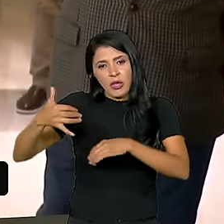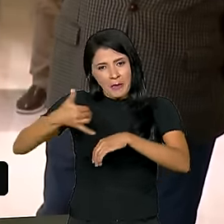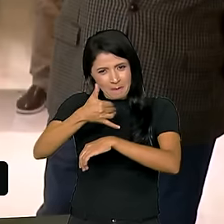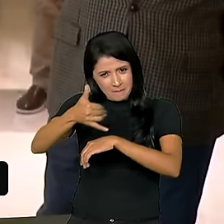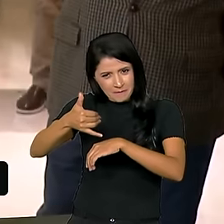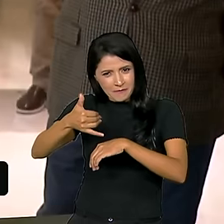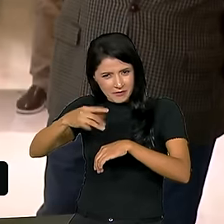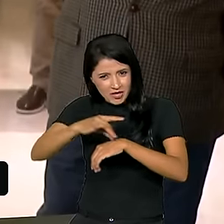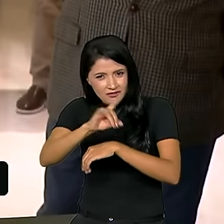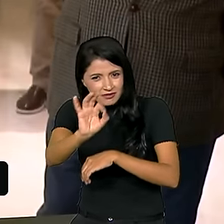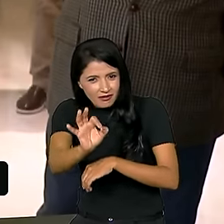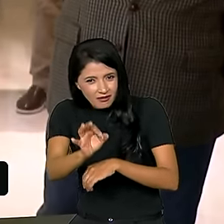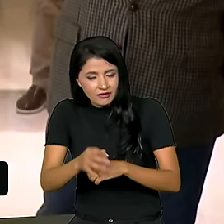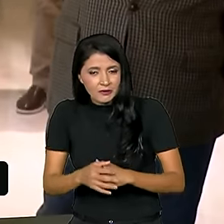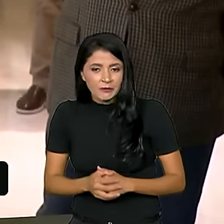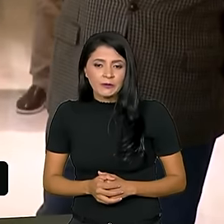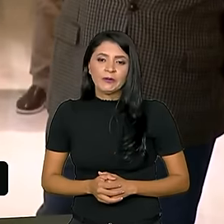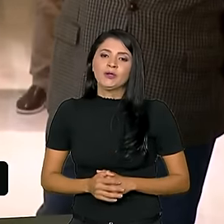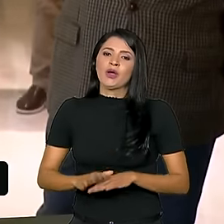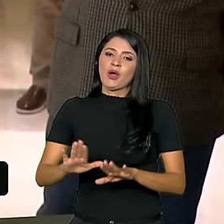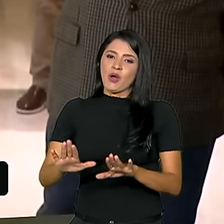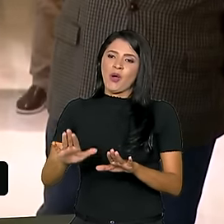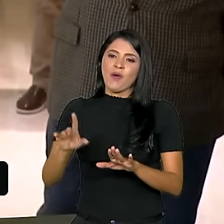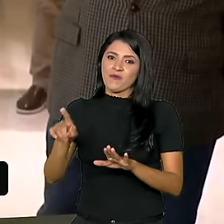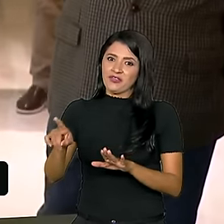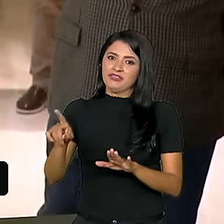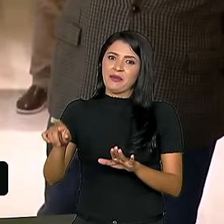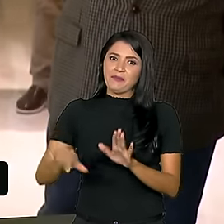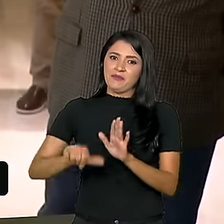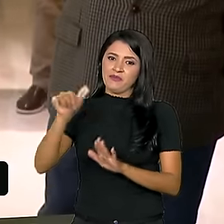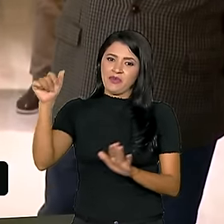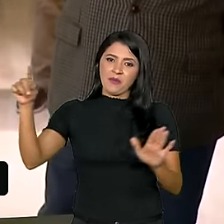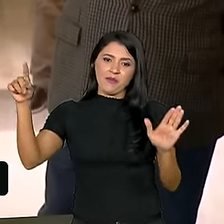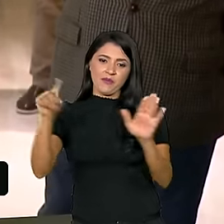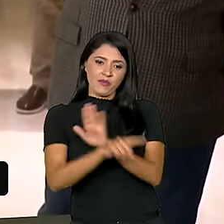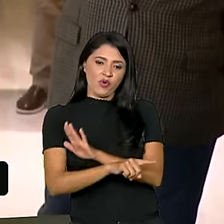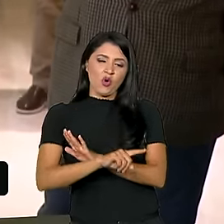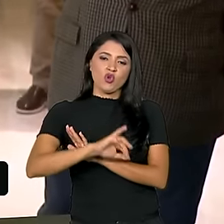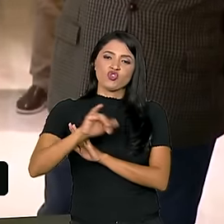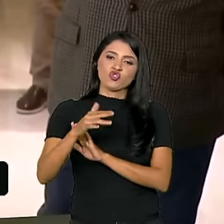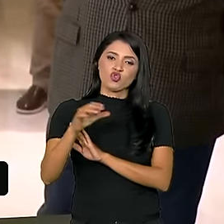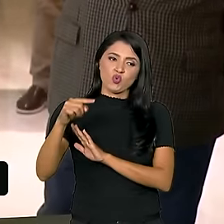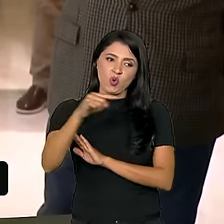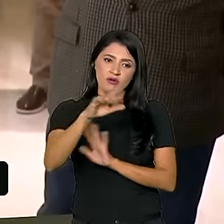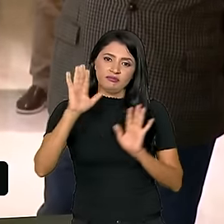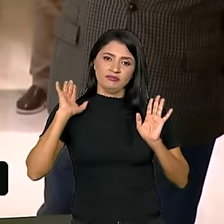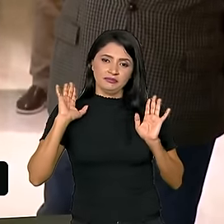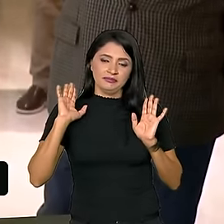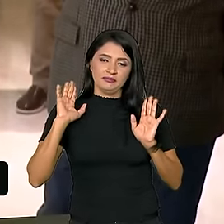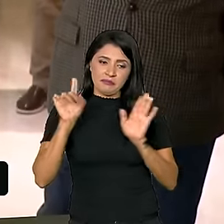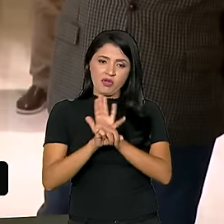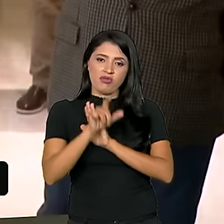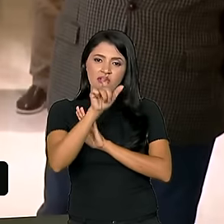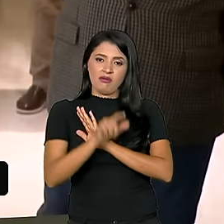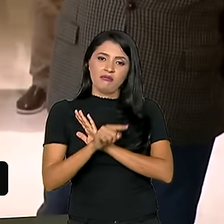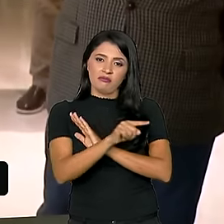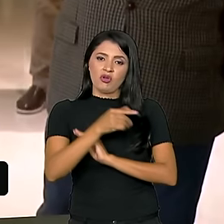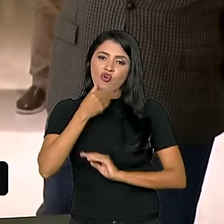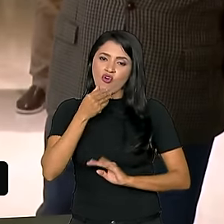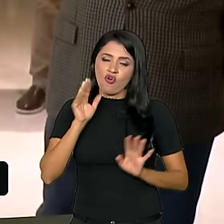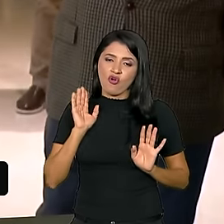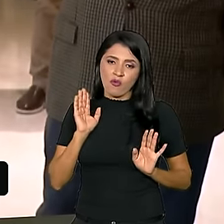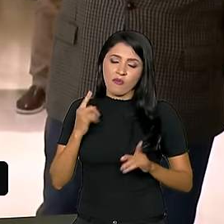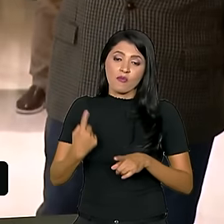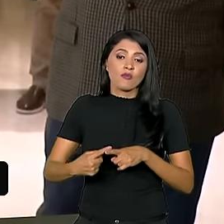Olha, primeiro, você deve fazer essa pergunta para o Jean Paul Prats. Você deve fazer a pergunta para ele,